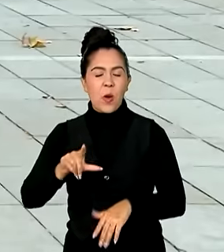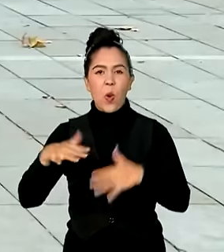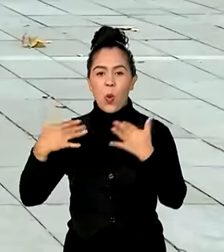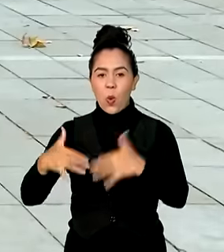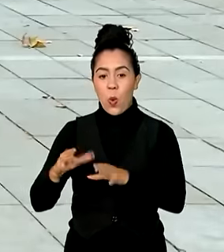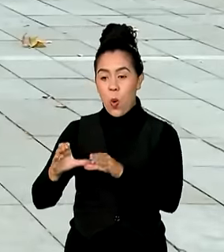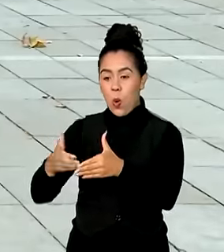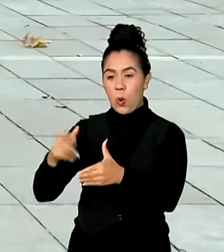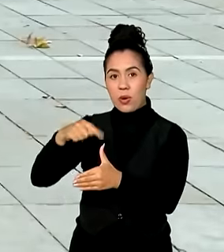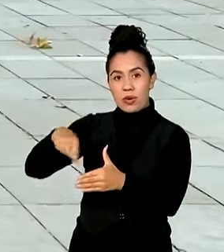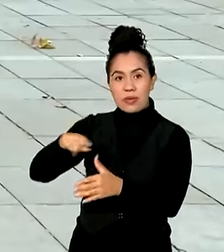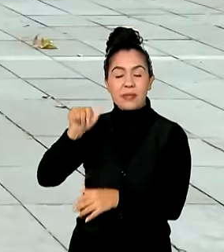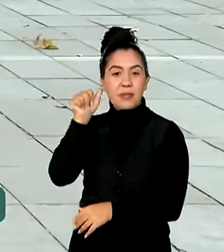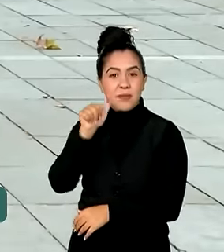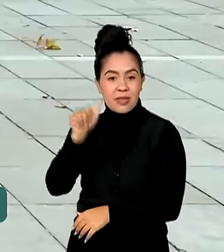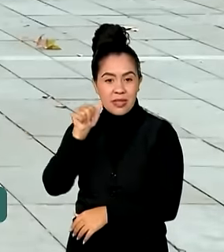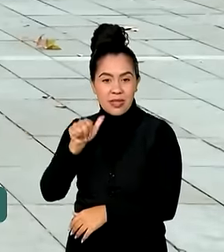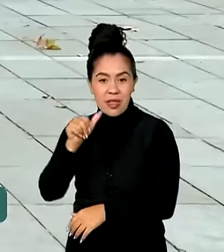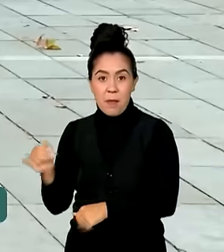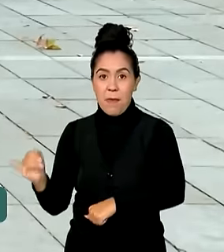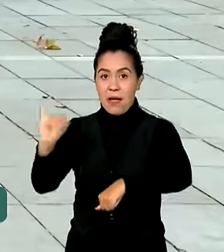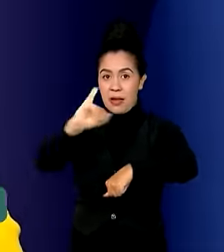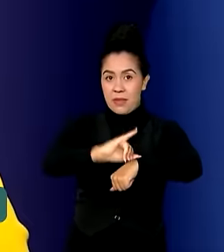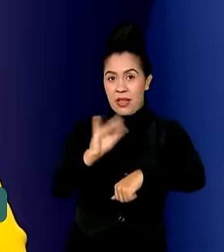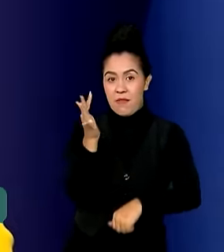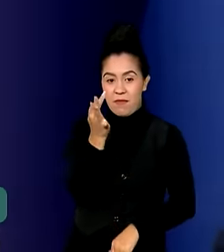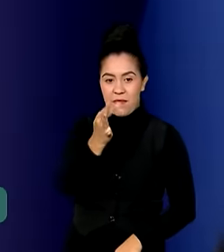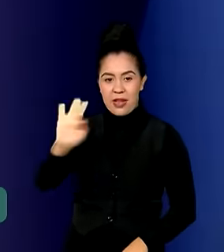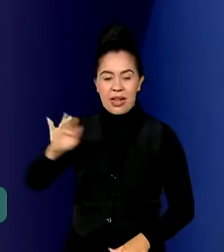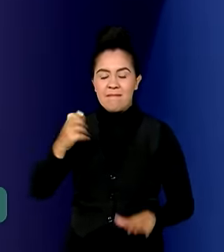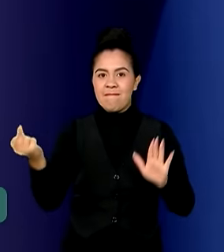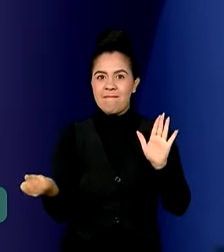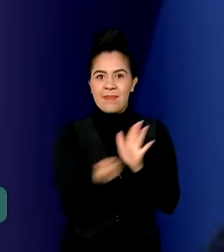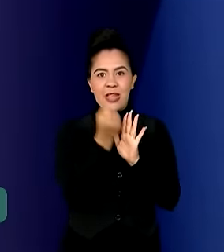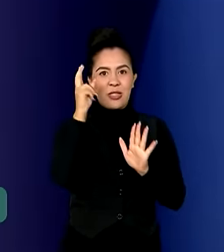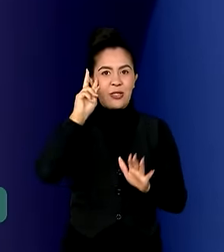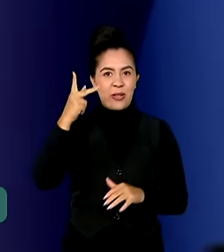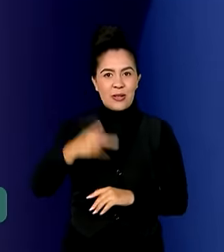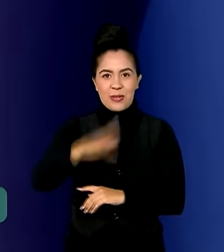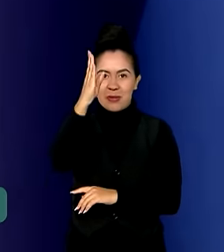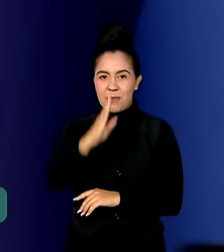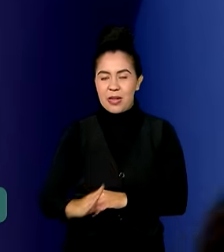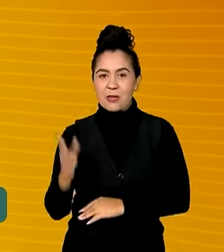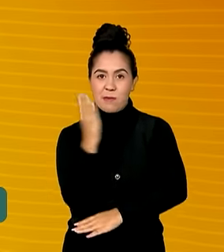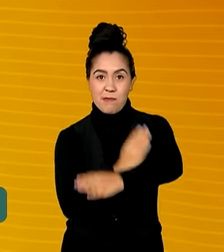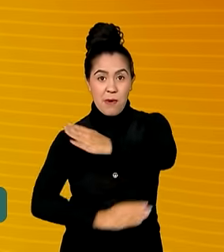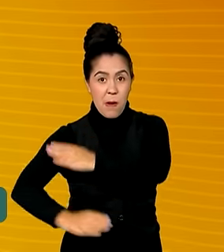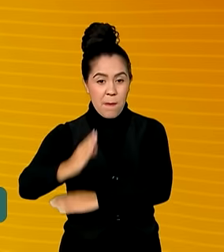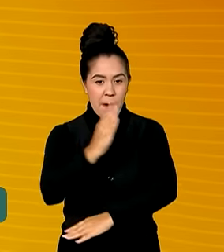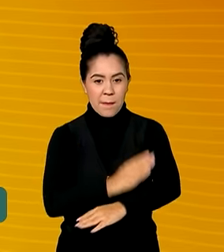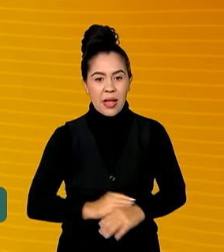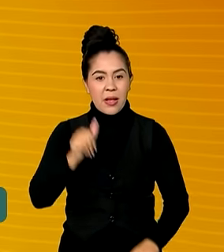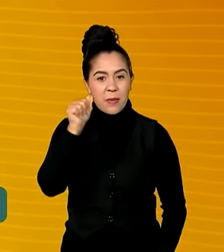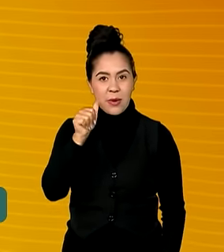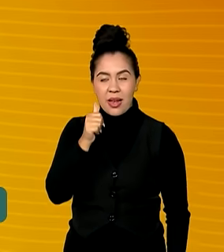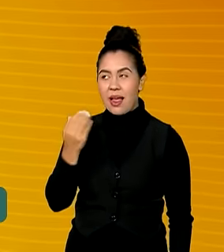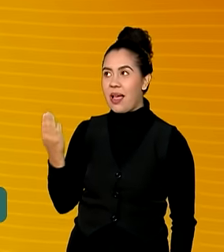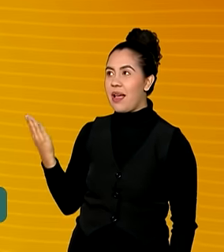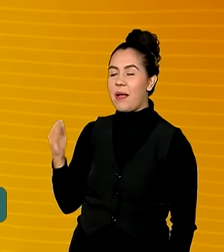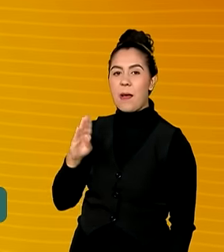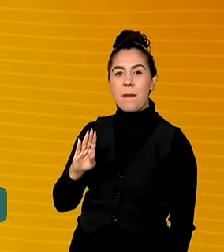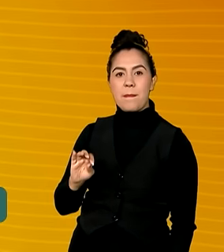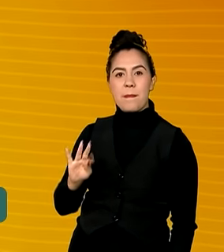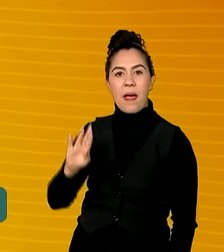feminina convocada para a capital francesa é a maior da história do Brasil nas Paralimpíadas. A Beth é uma das